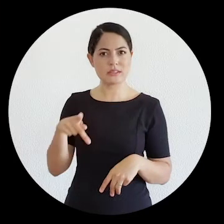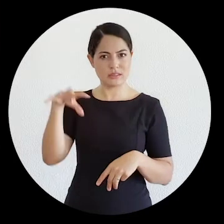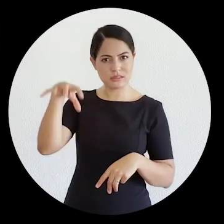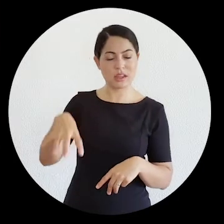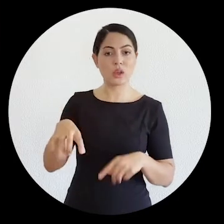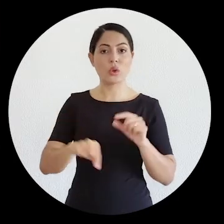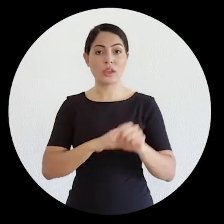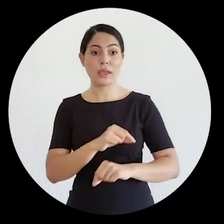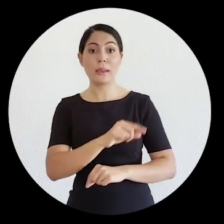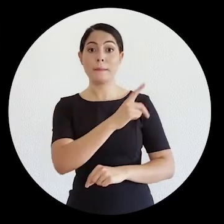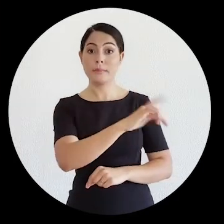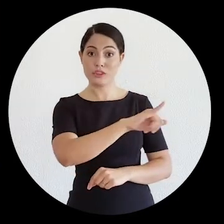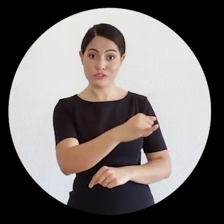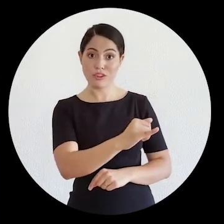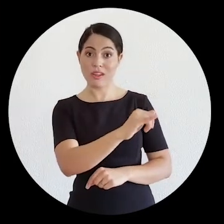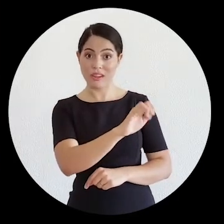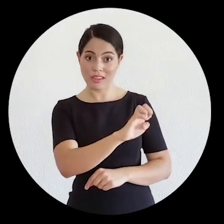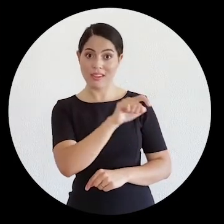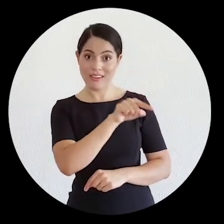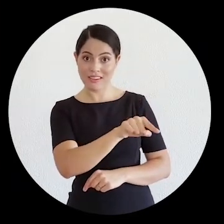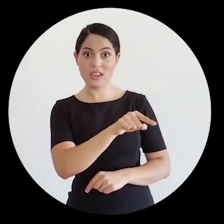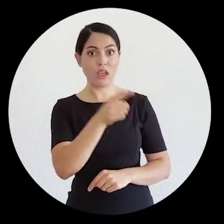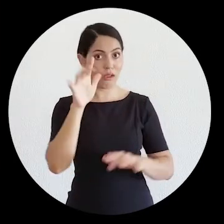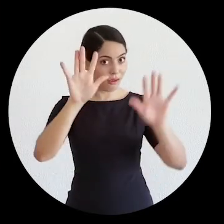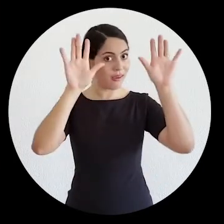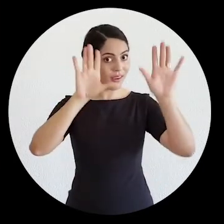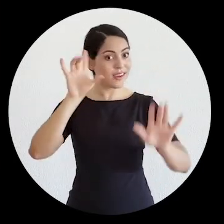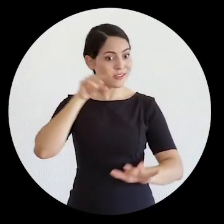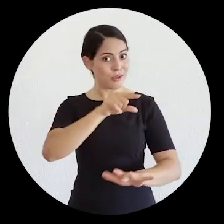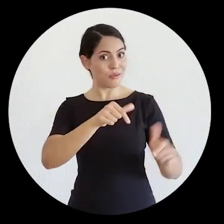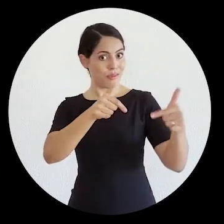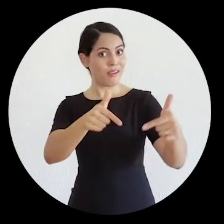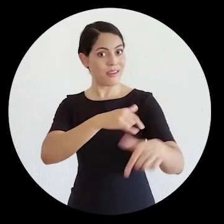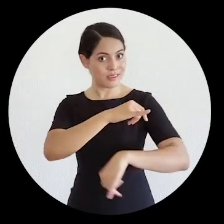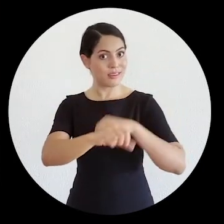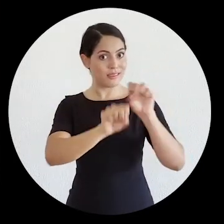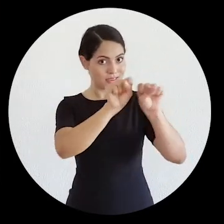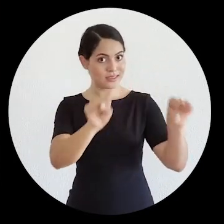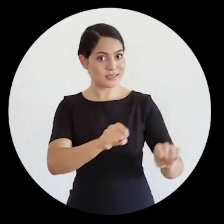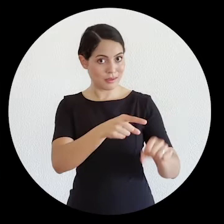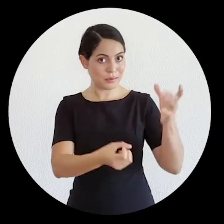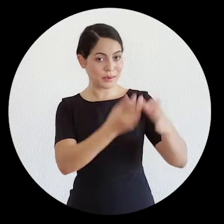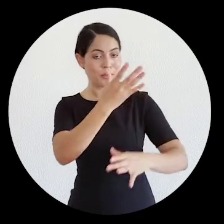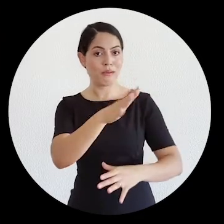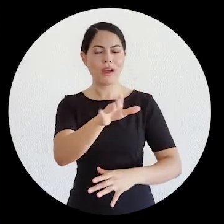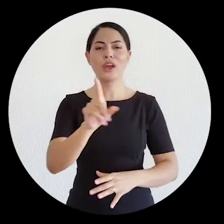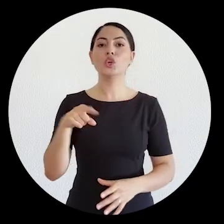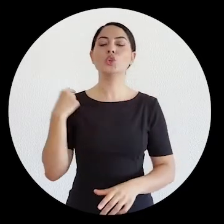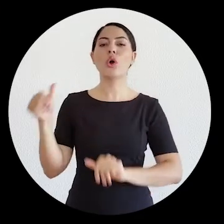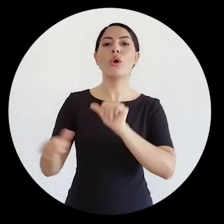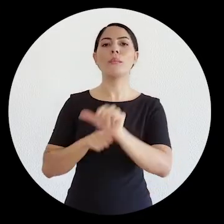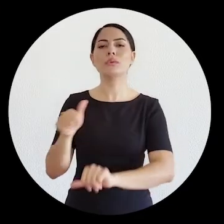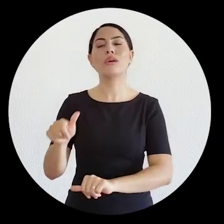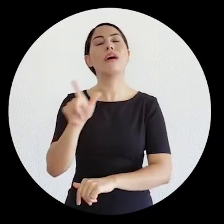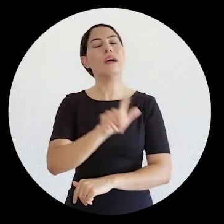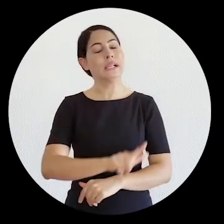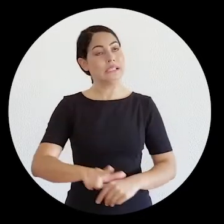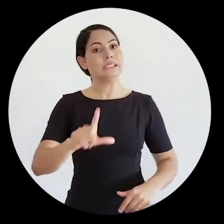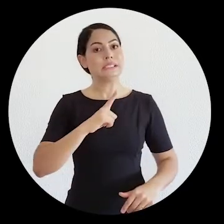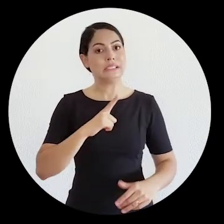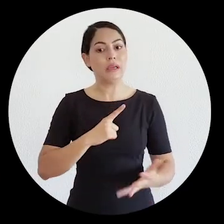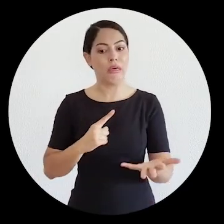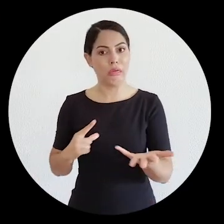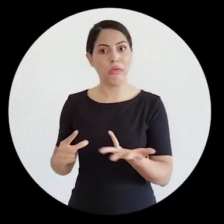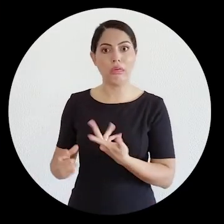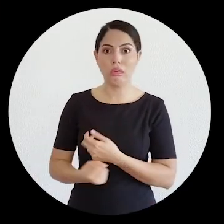seccional, para o sistema do PJE. Graças a Deus ele fez isso. Nós tivemos dificuldades, é claro, os advogados são 1